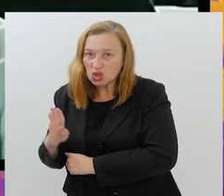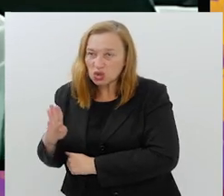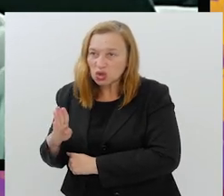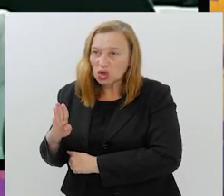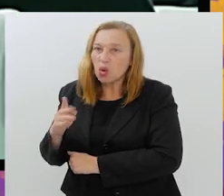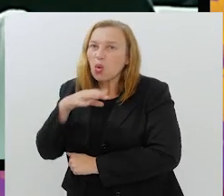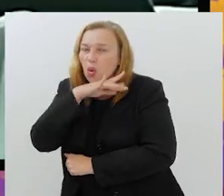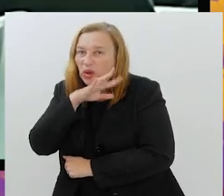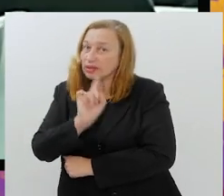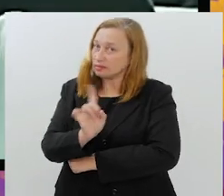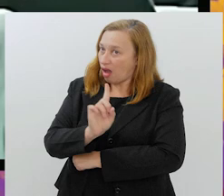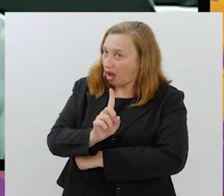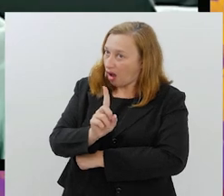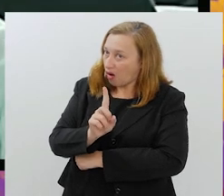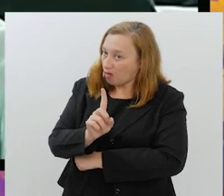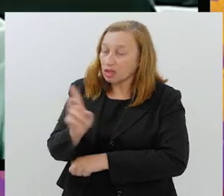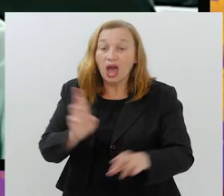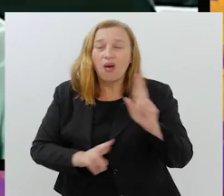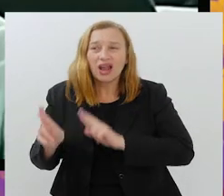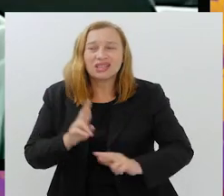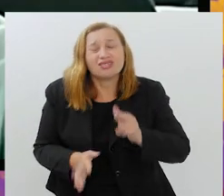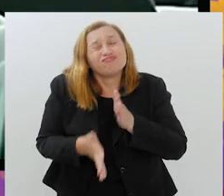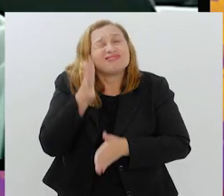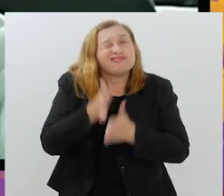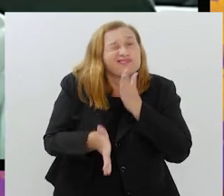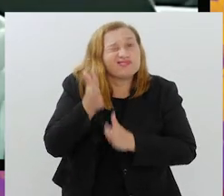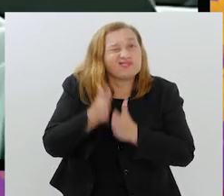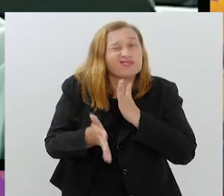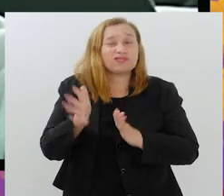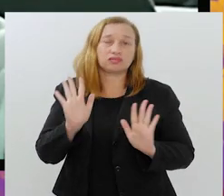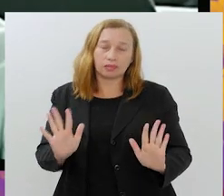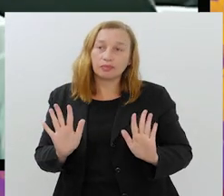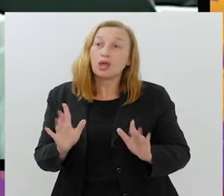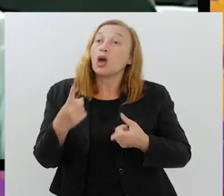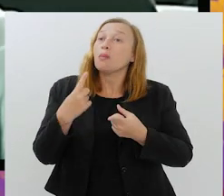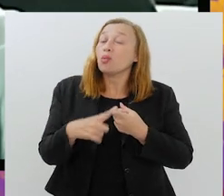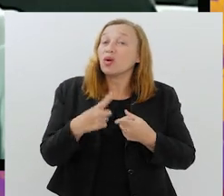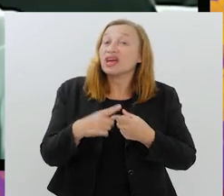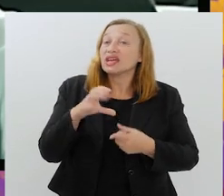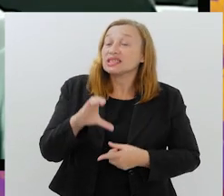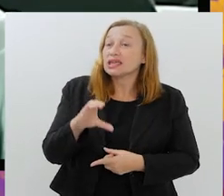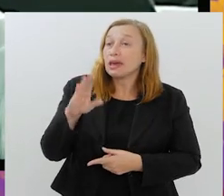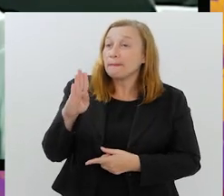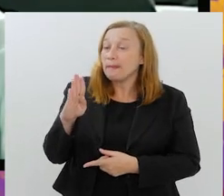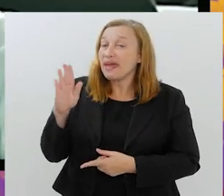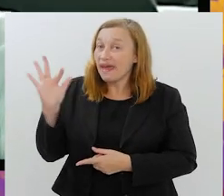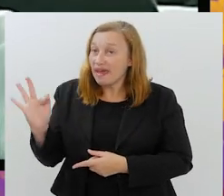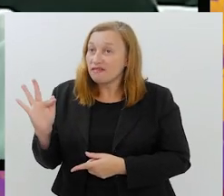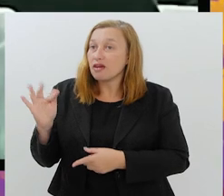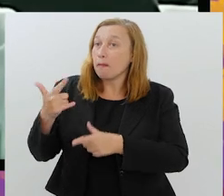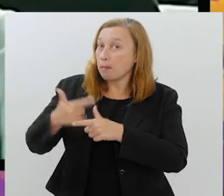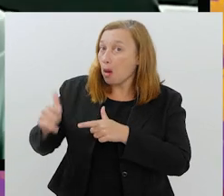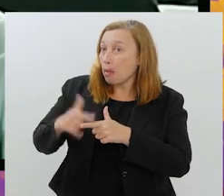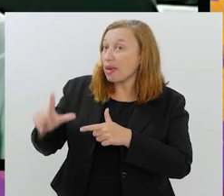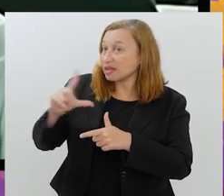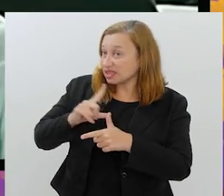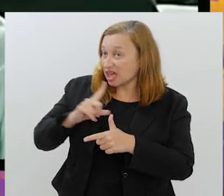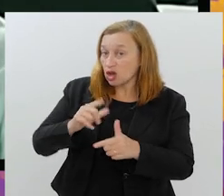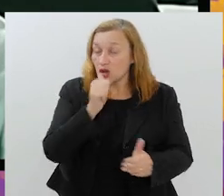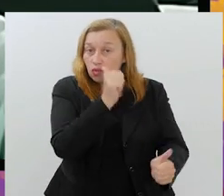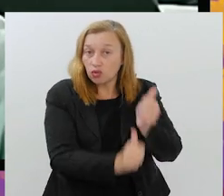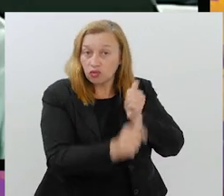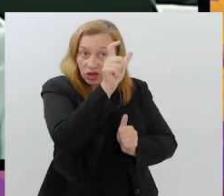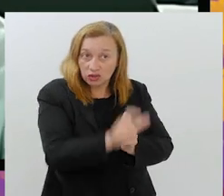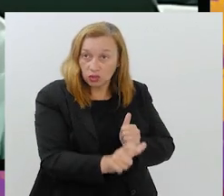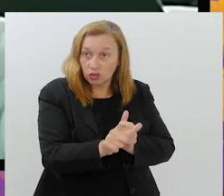relação tão direta assim. É uma relação mais complexa, mais profunda. É porque a CBF tem problemas que o